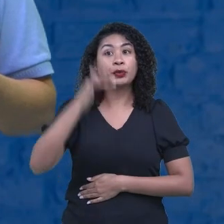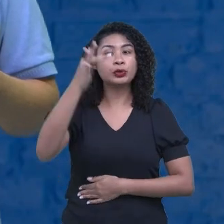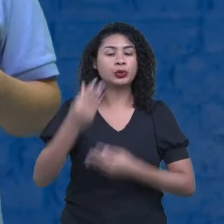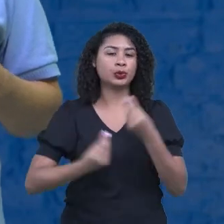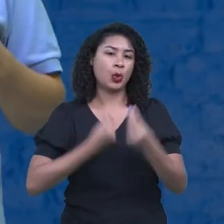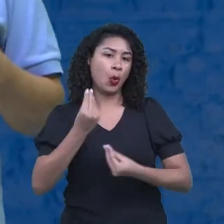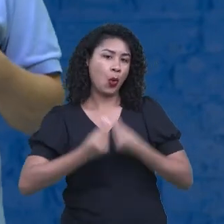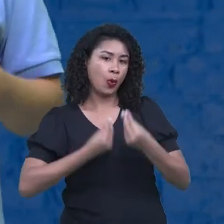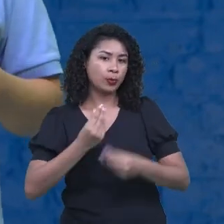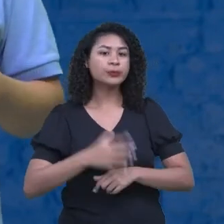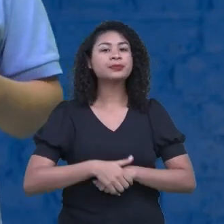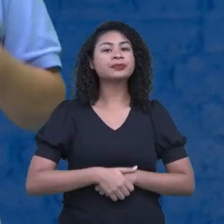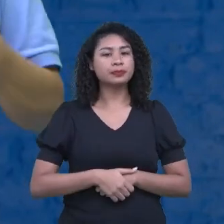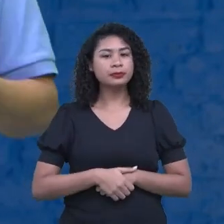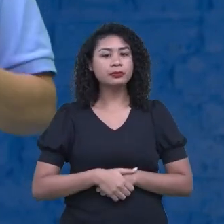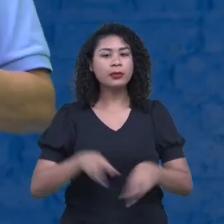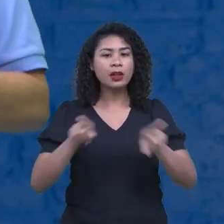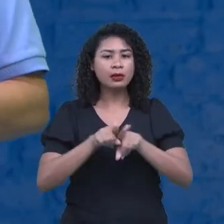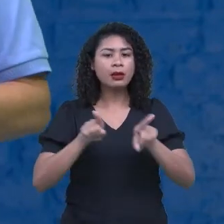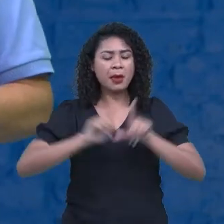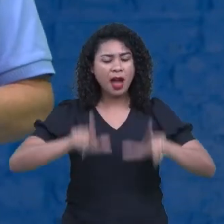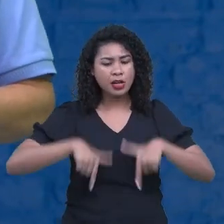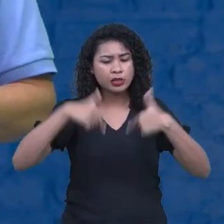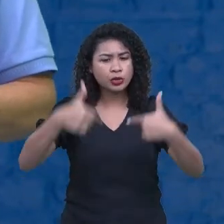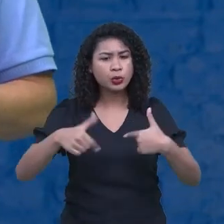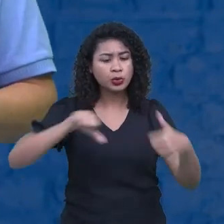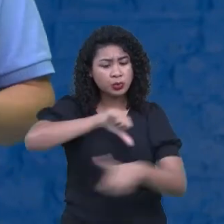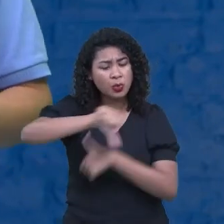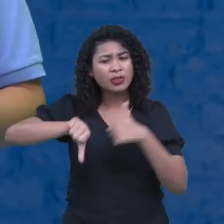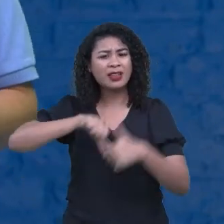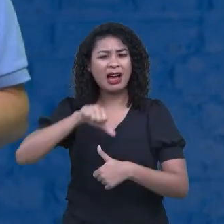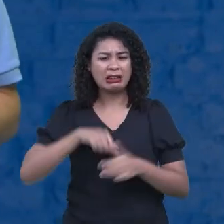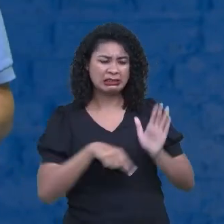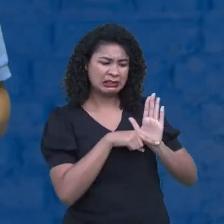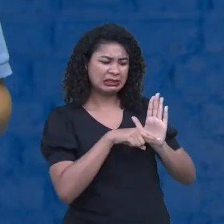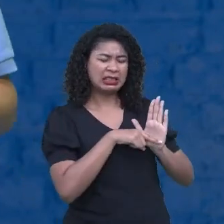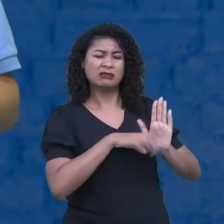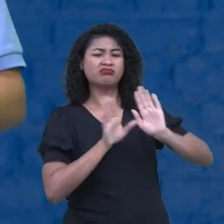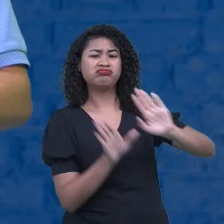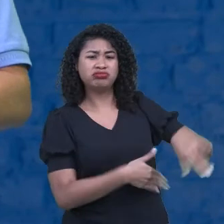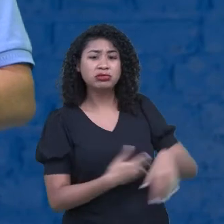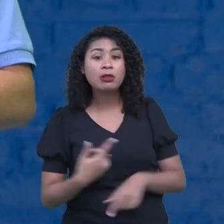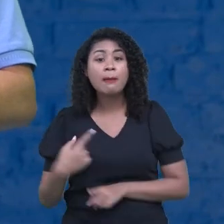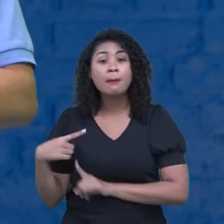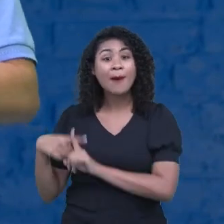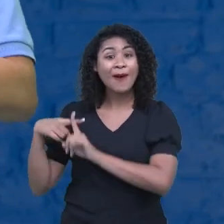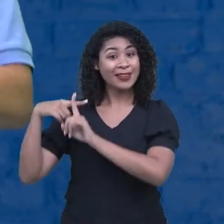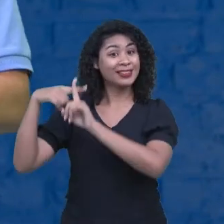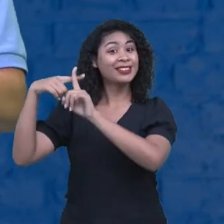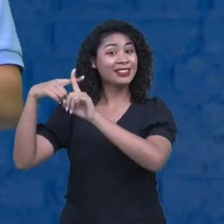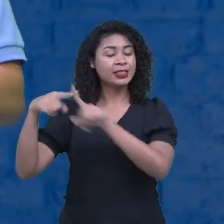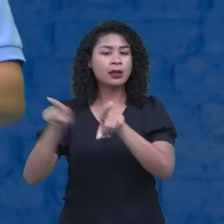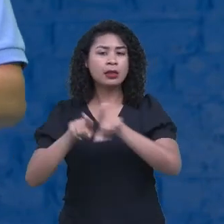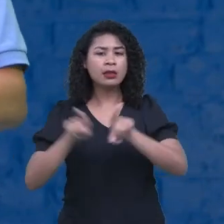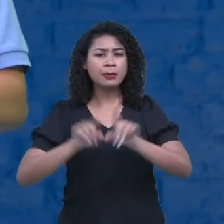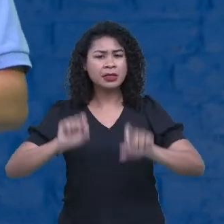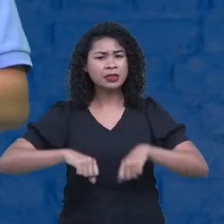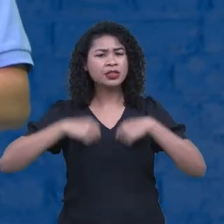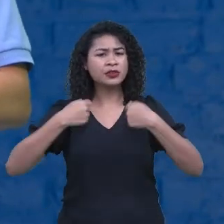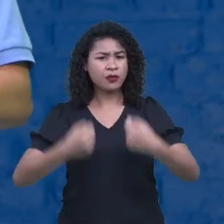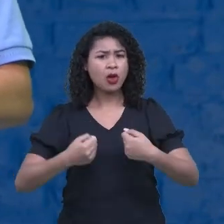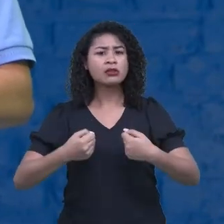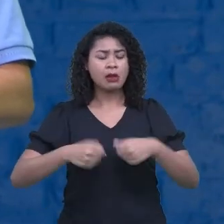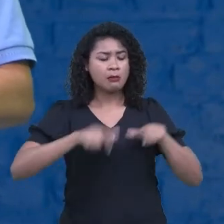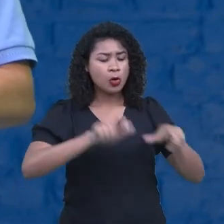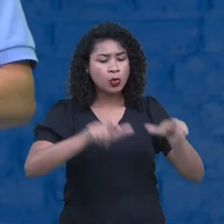nossas atitudes positivamente também é um projeto de vida. Tentar tornar o ambiente mais agradável também é um projeto